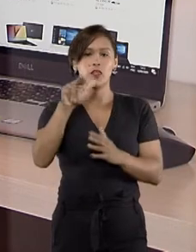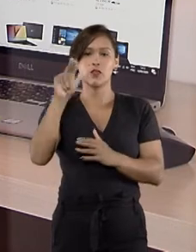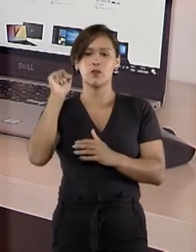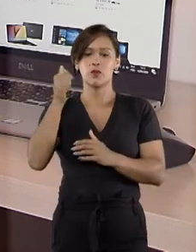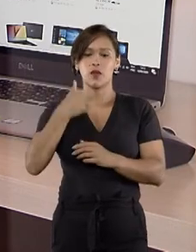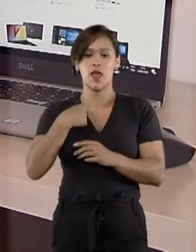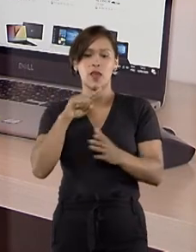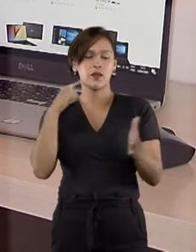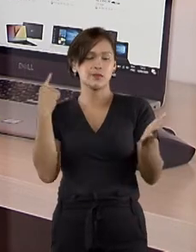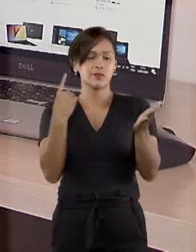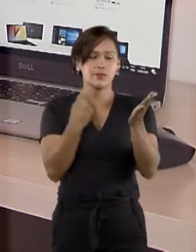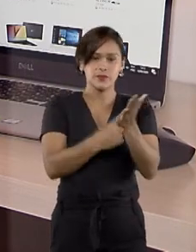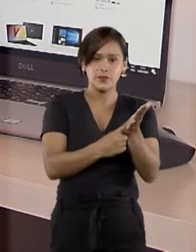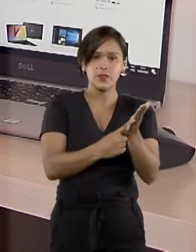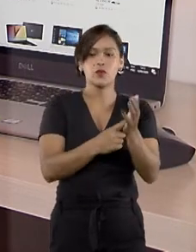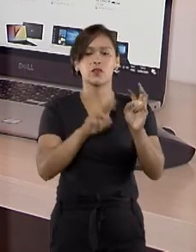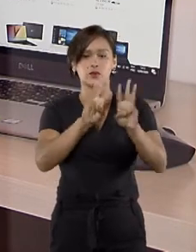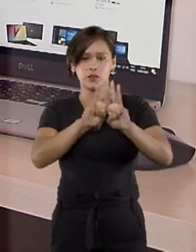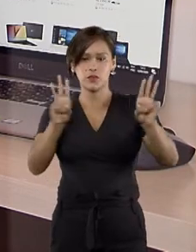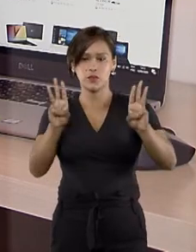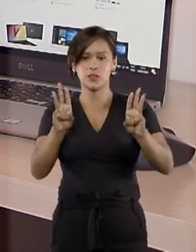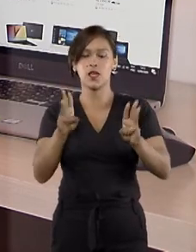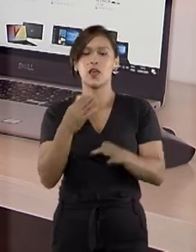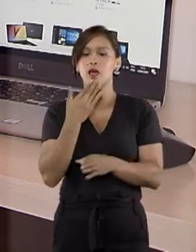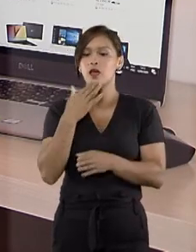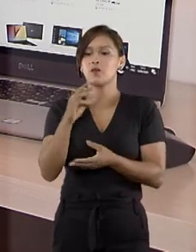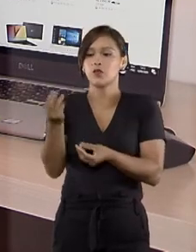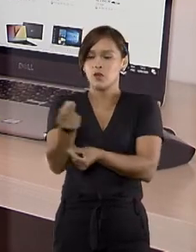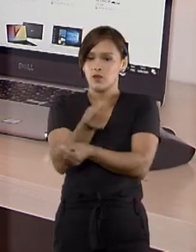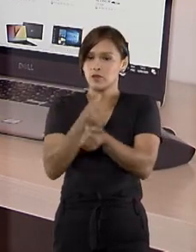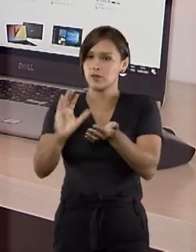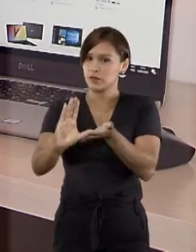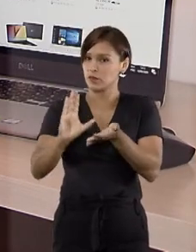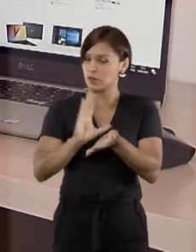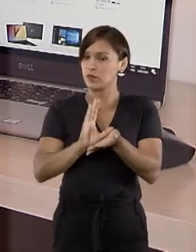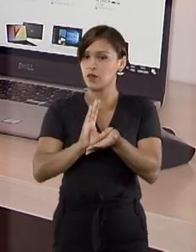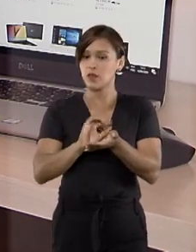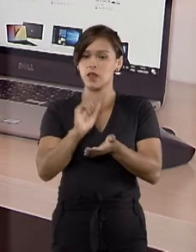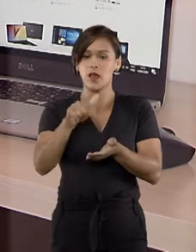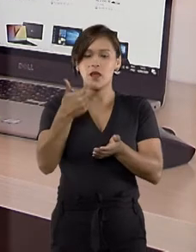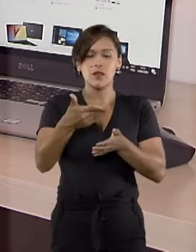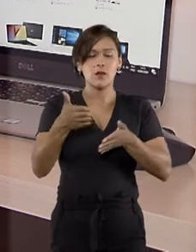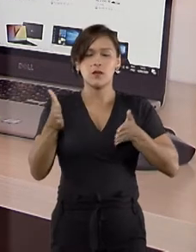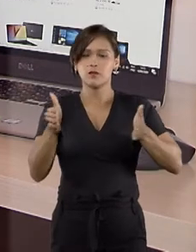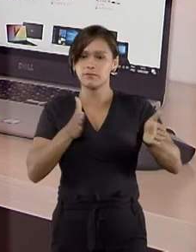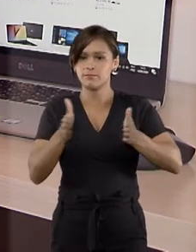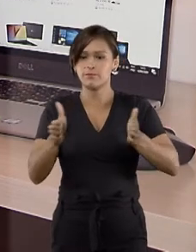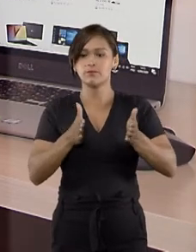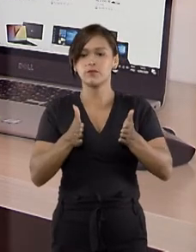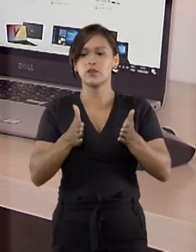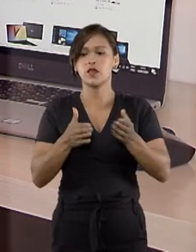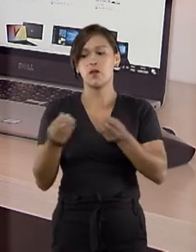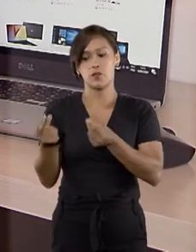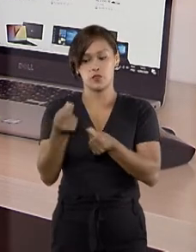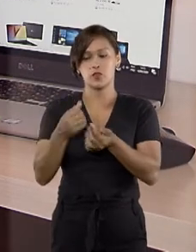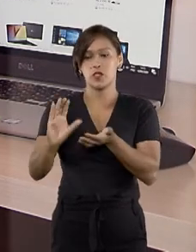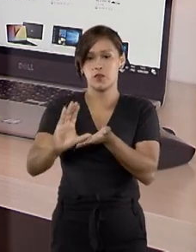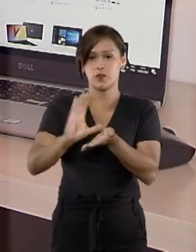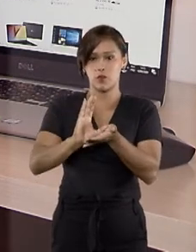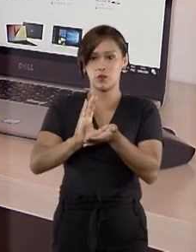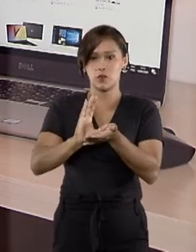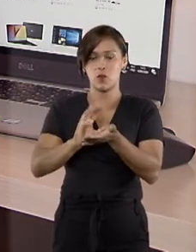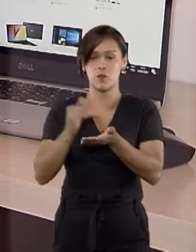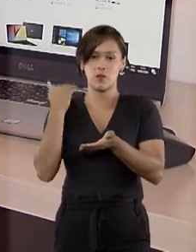não enviou o produto, eu entrei em contato com o site, pedi o reembolso. Depois de algum tempo, o dinheiro retornou.